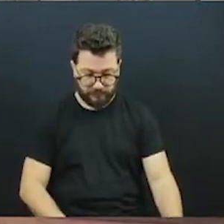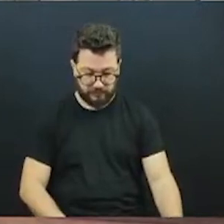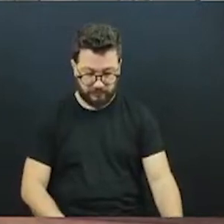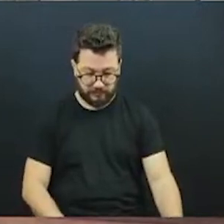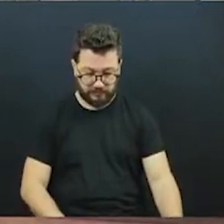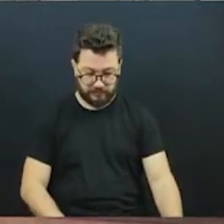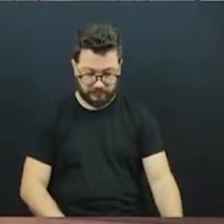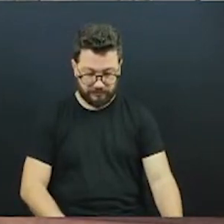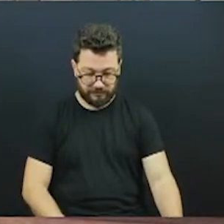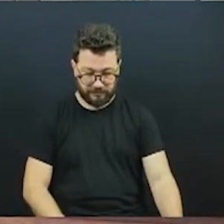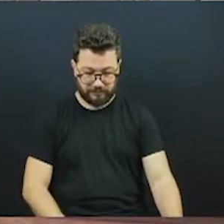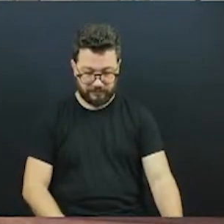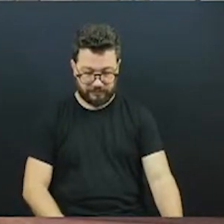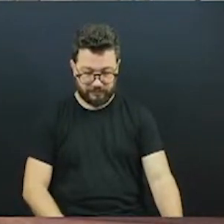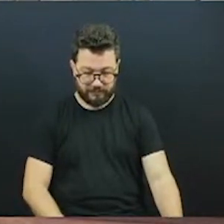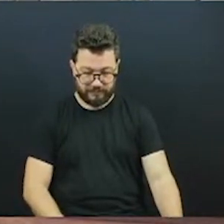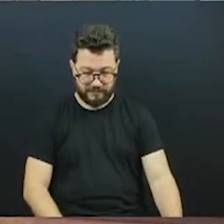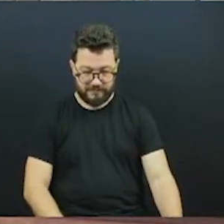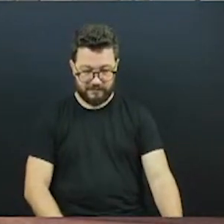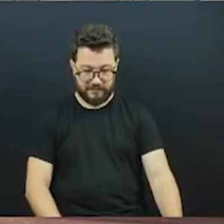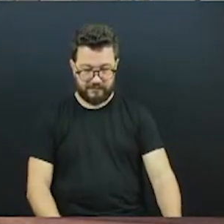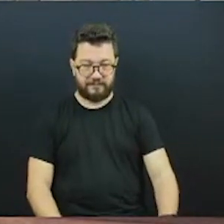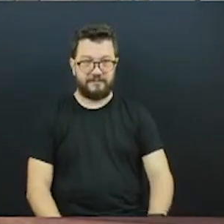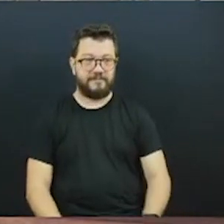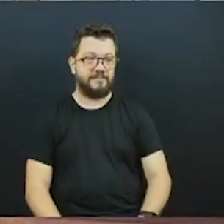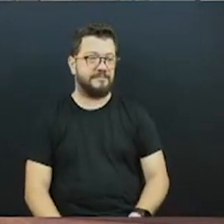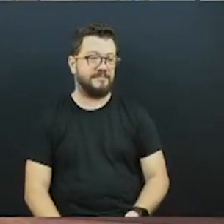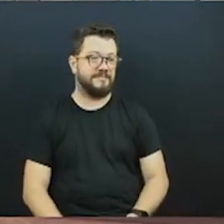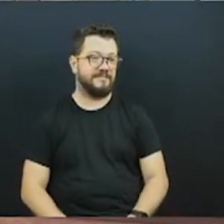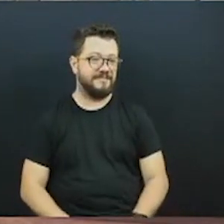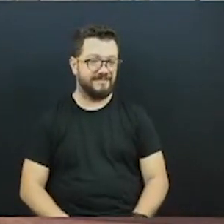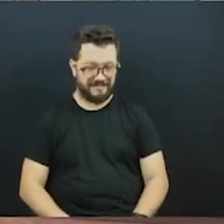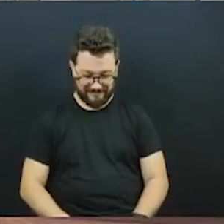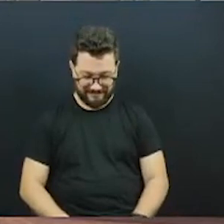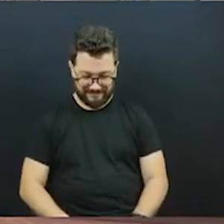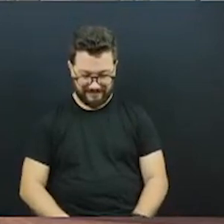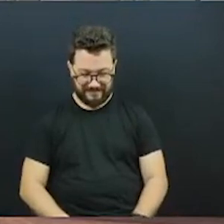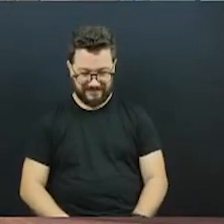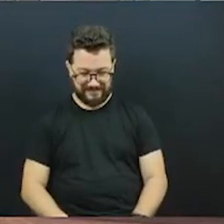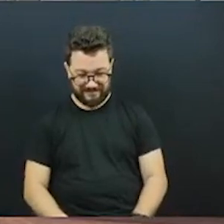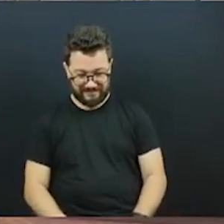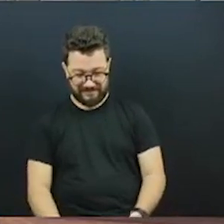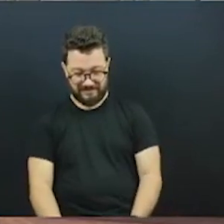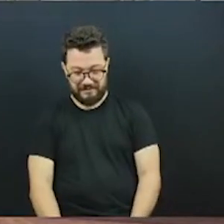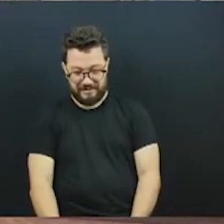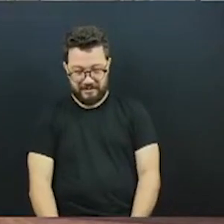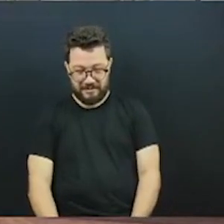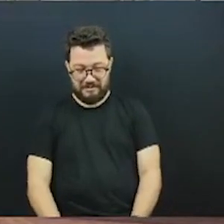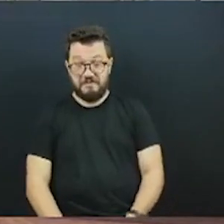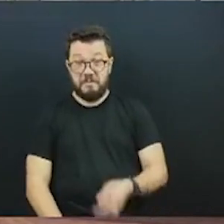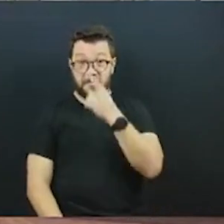nós criamos uma frente parlamentar do transporte coletivo para analisar todas essas questões, como que a gente pode